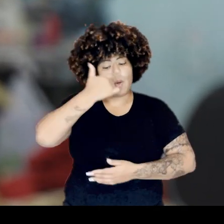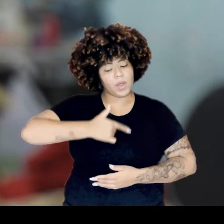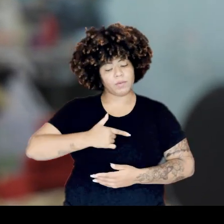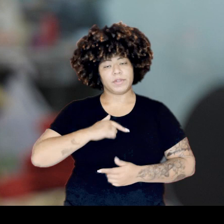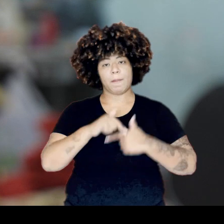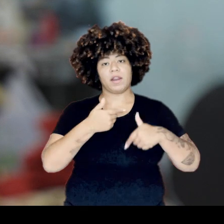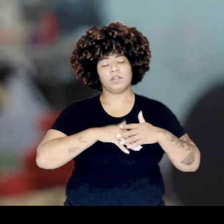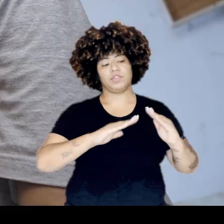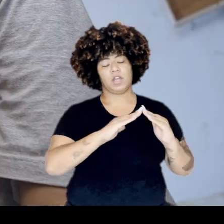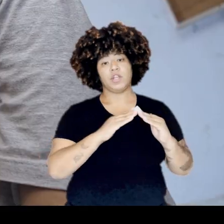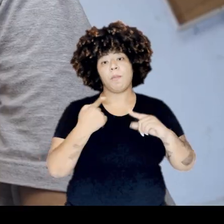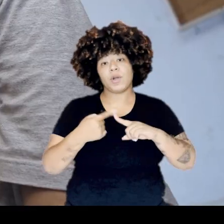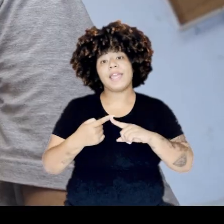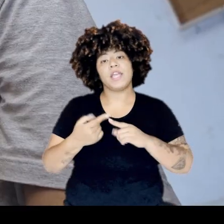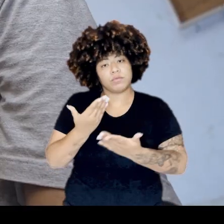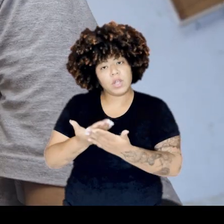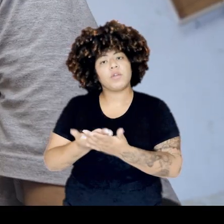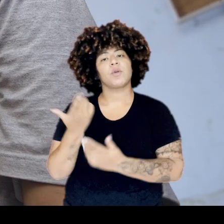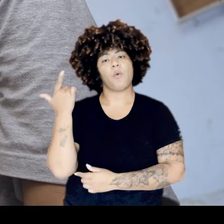Estudando a gente chega longe, né?